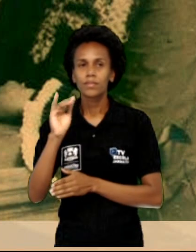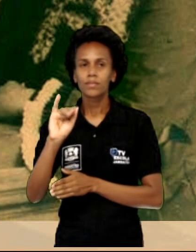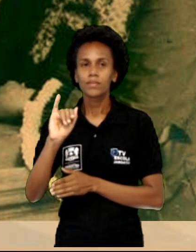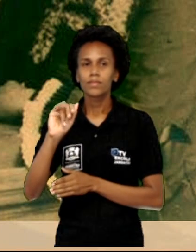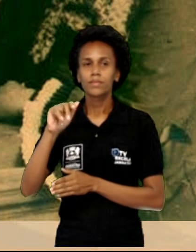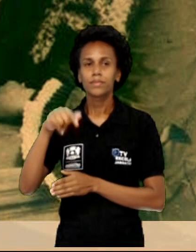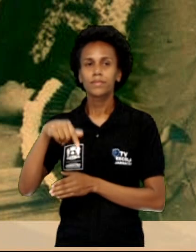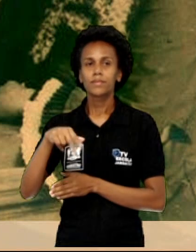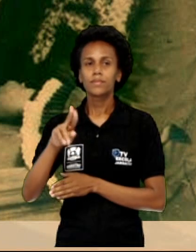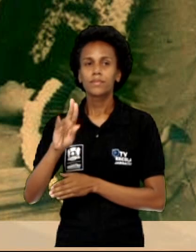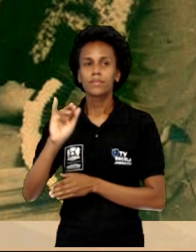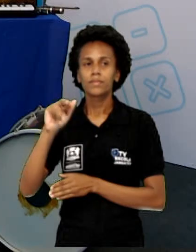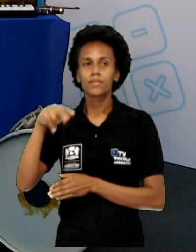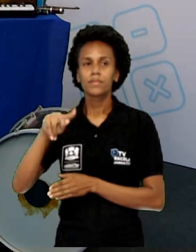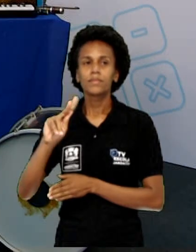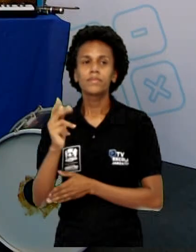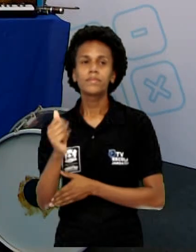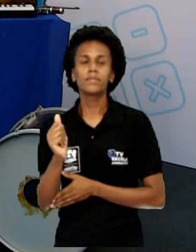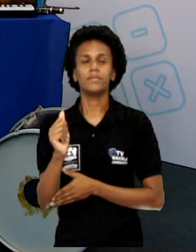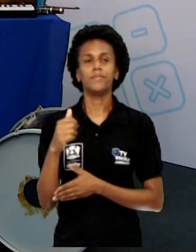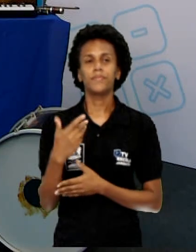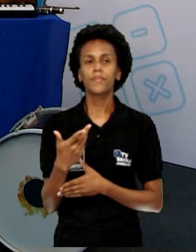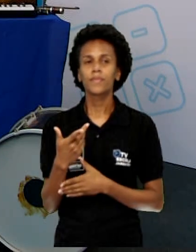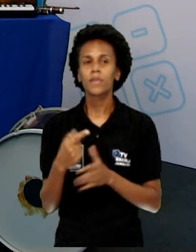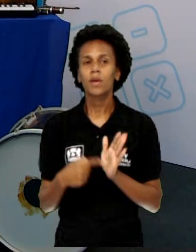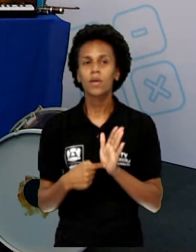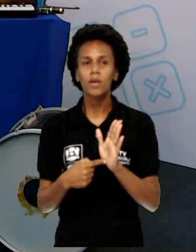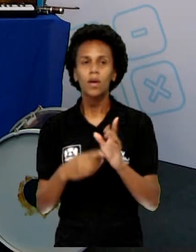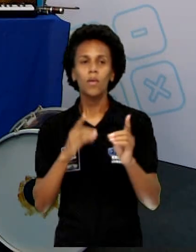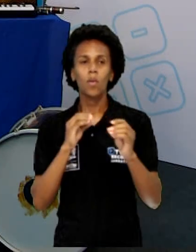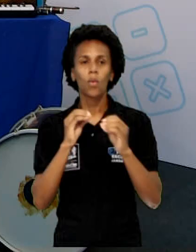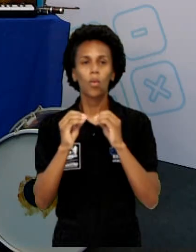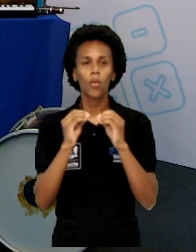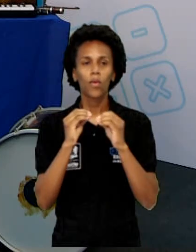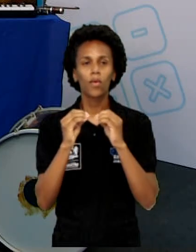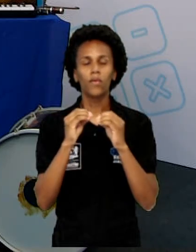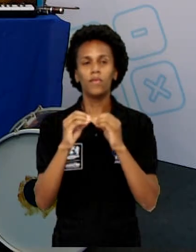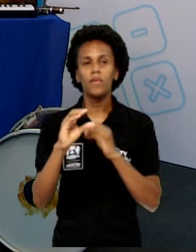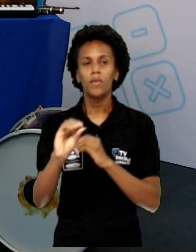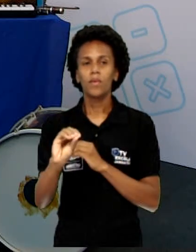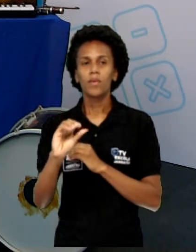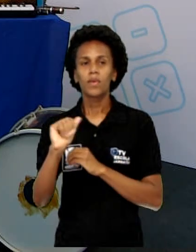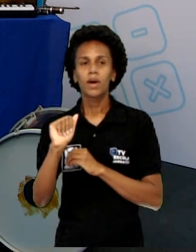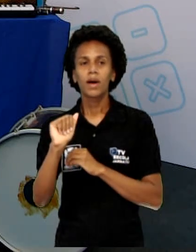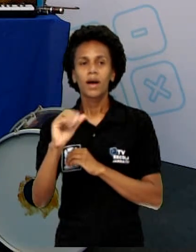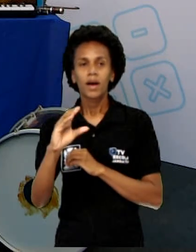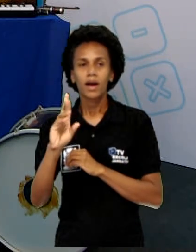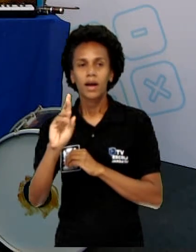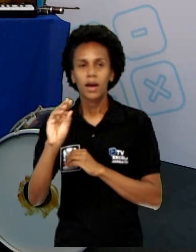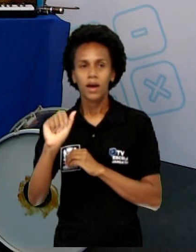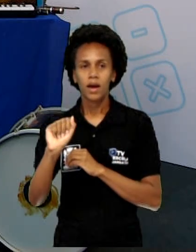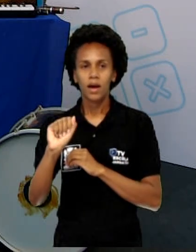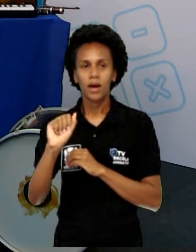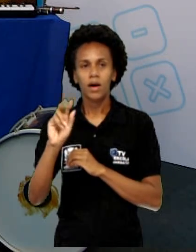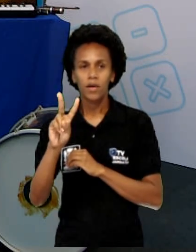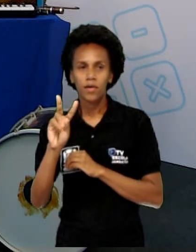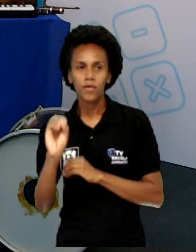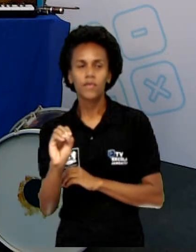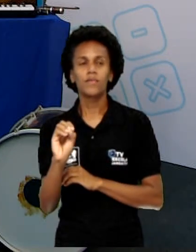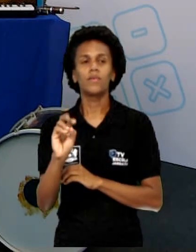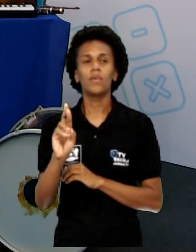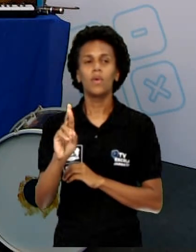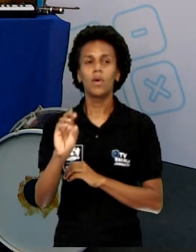e a Rosa. E ficamos por aqui hoje com essa belíssima história de Chiquinha Gonzaga.